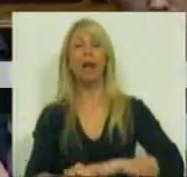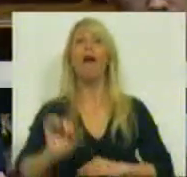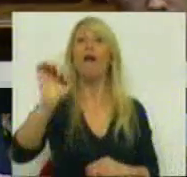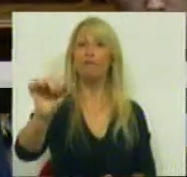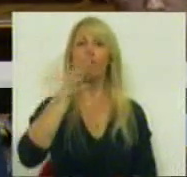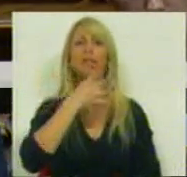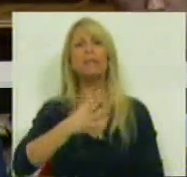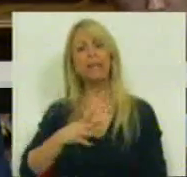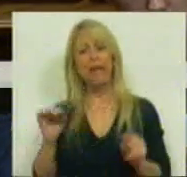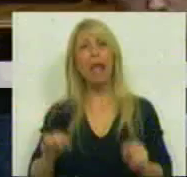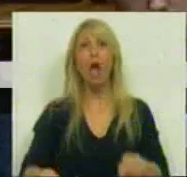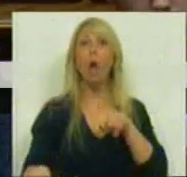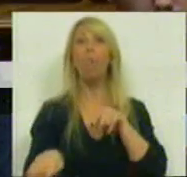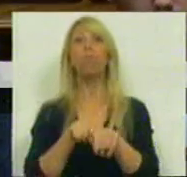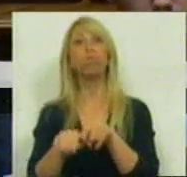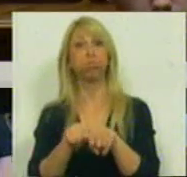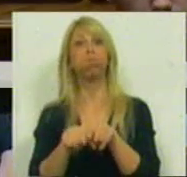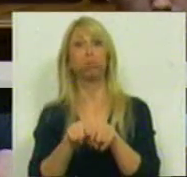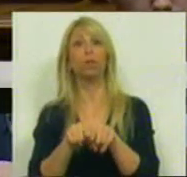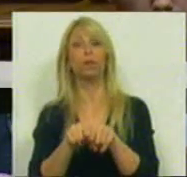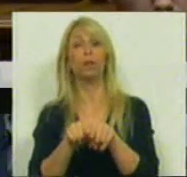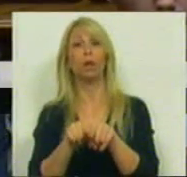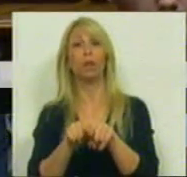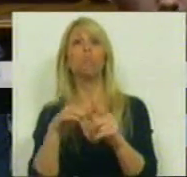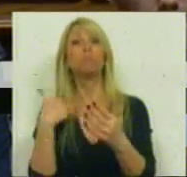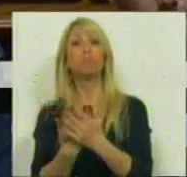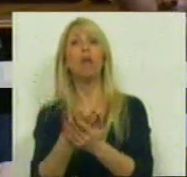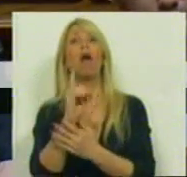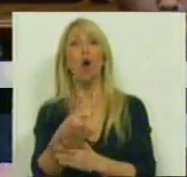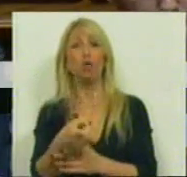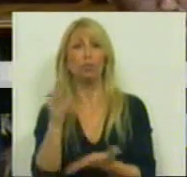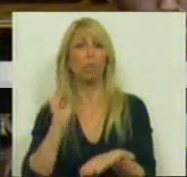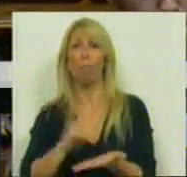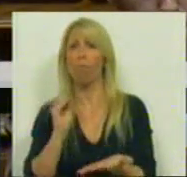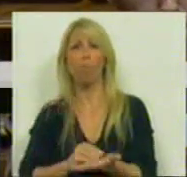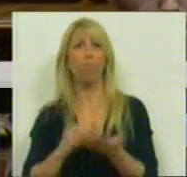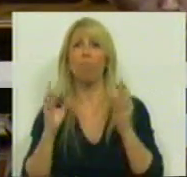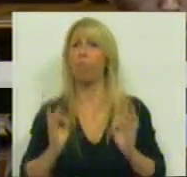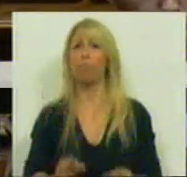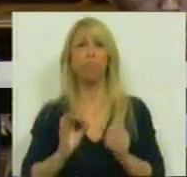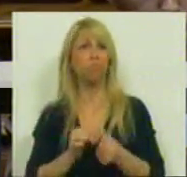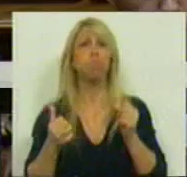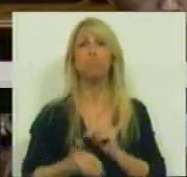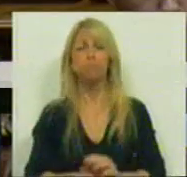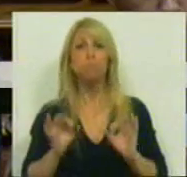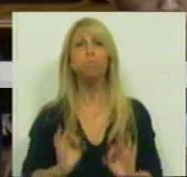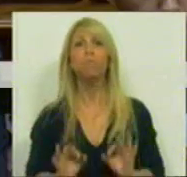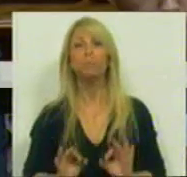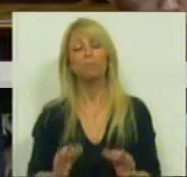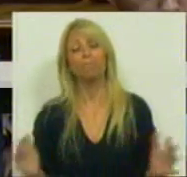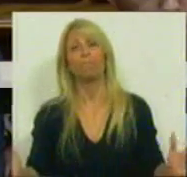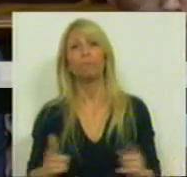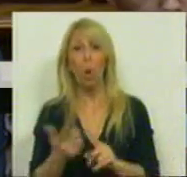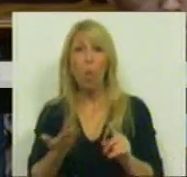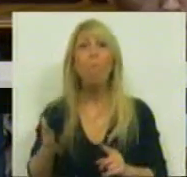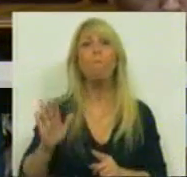Disse-nos aqui que esta política só conduz ao empobrecimento e nesse sentido é um passo em